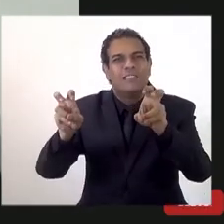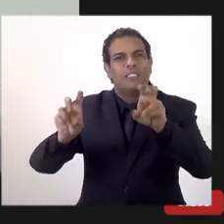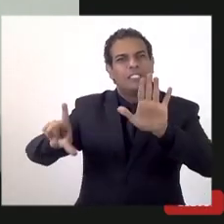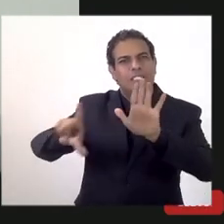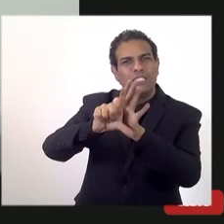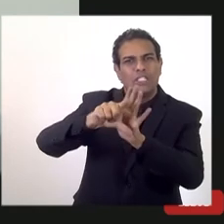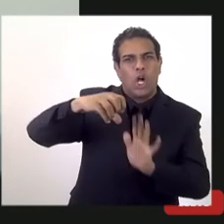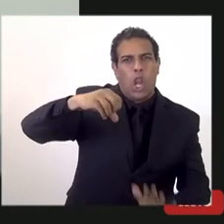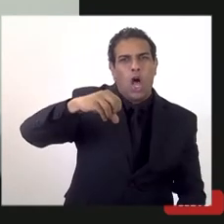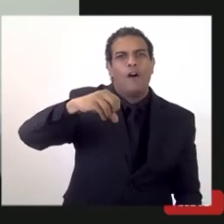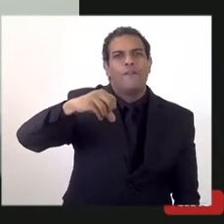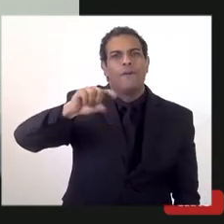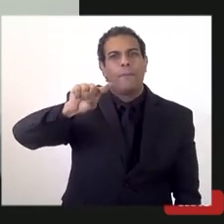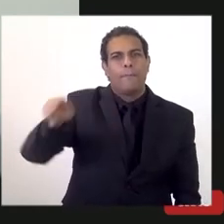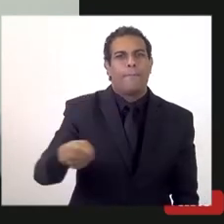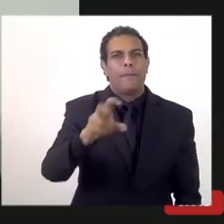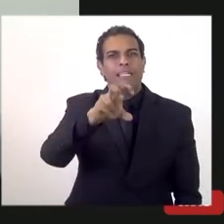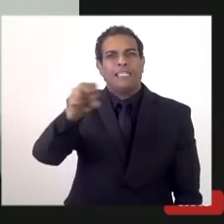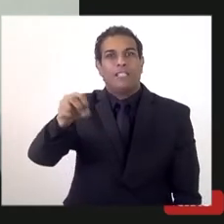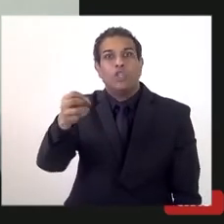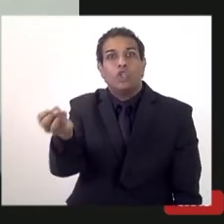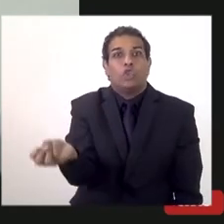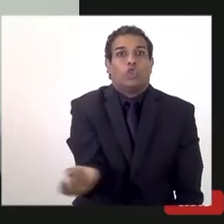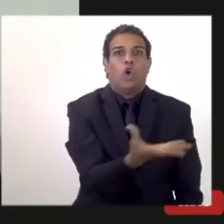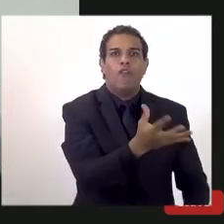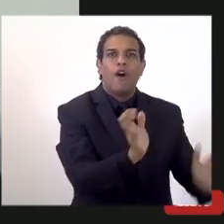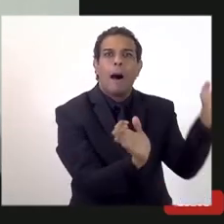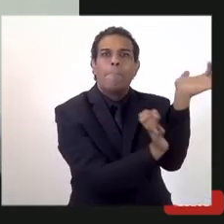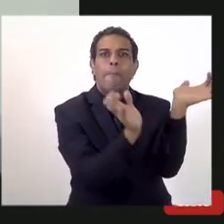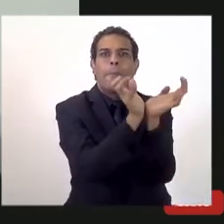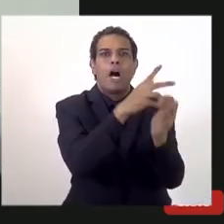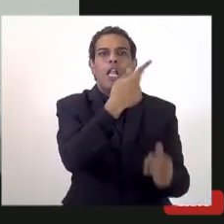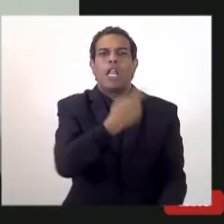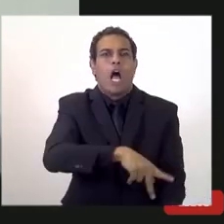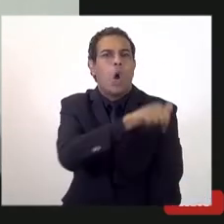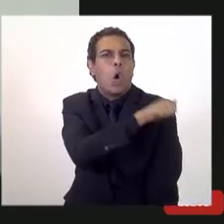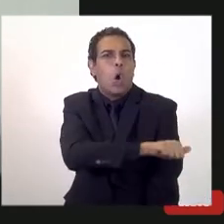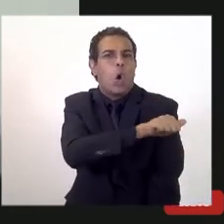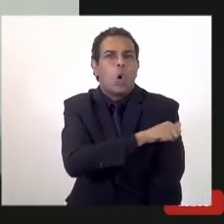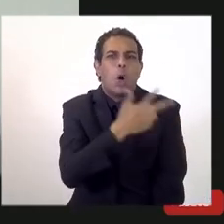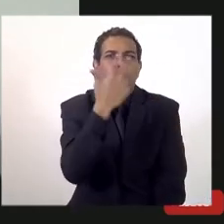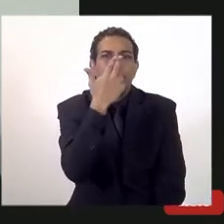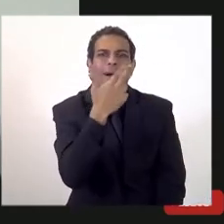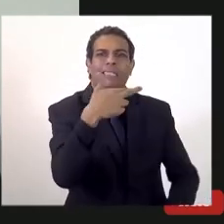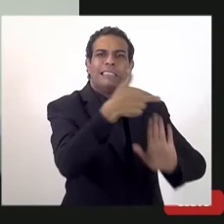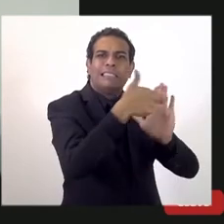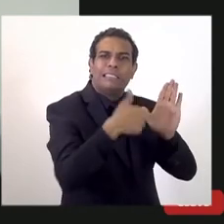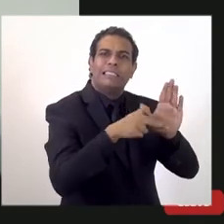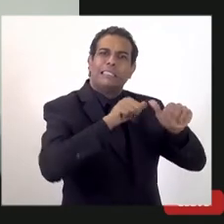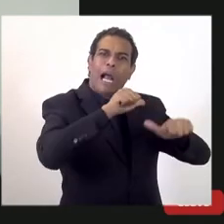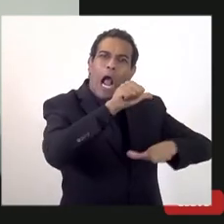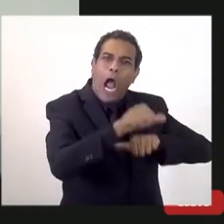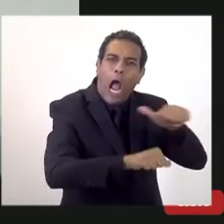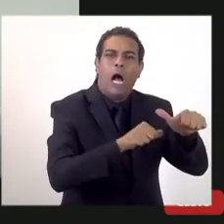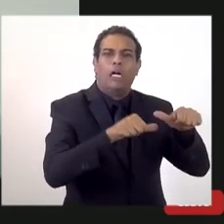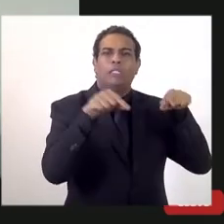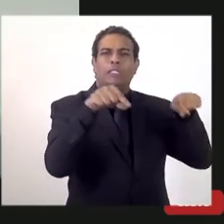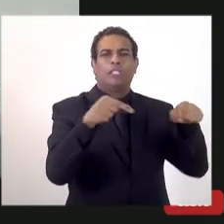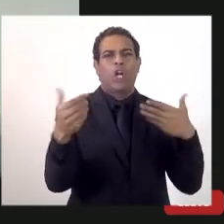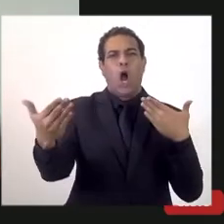9.025, que seria o novo RioLog, e a gente vê uma modificação muito grande de mentalidade se